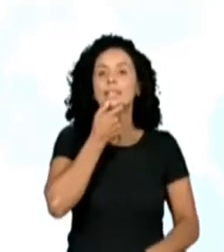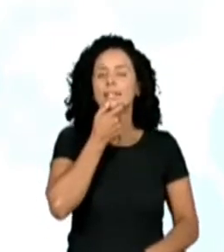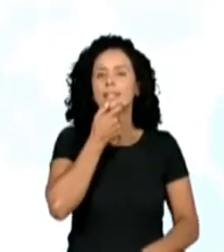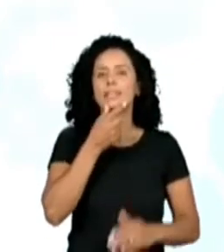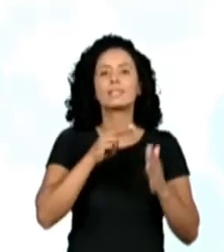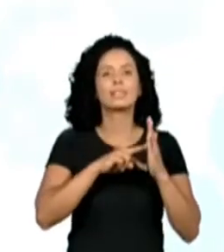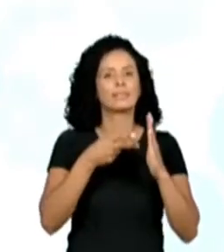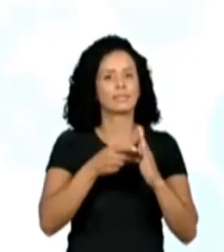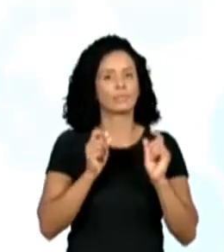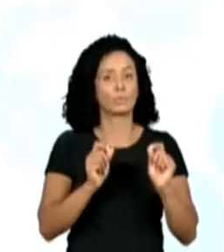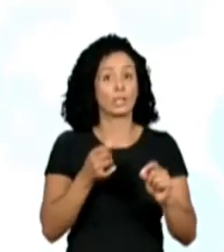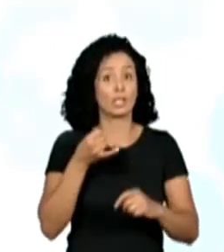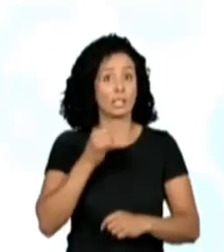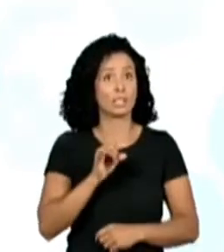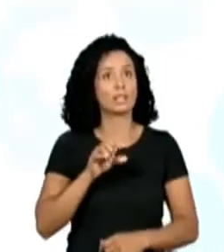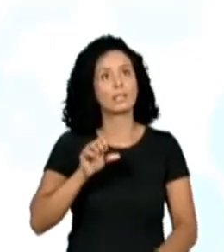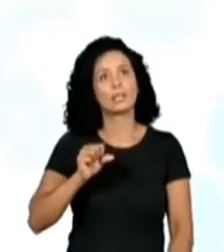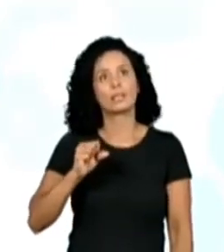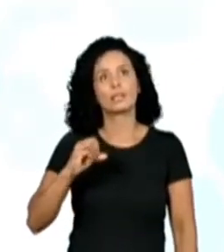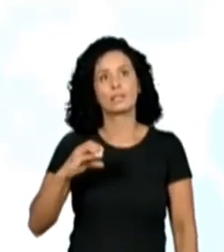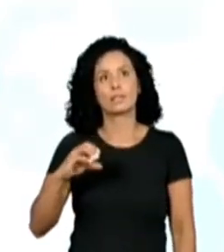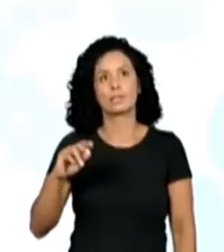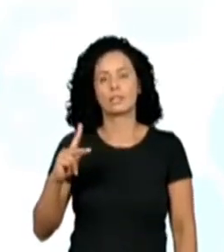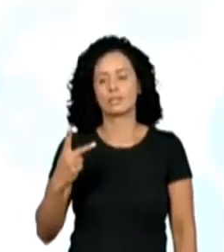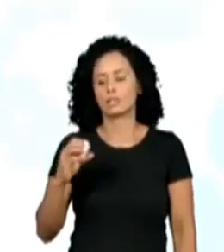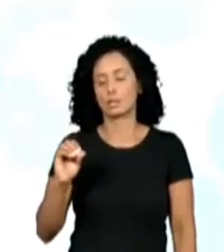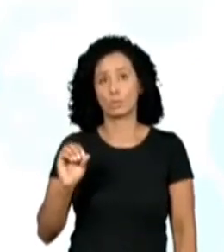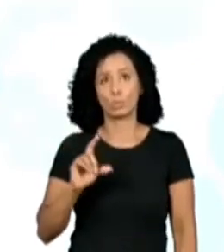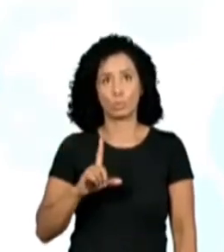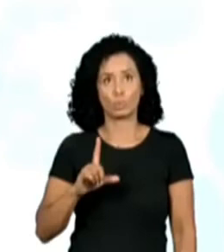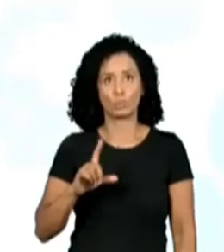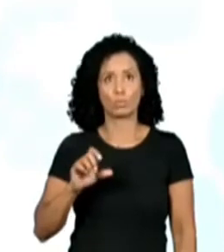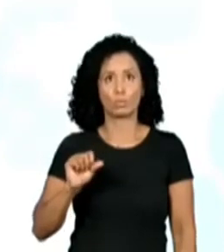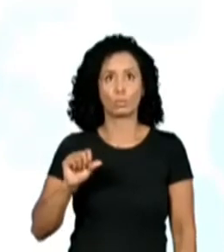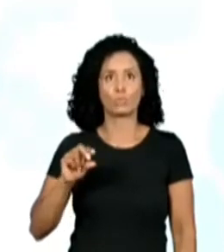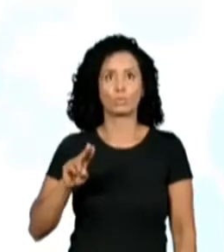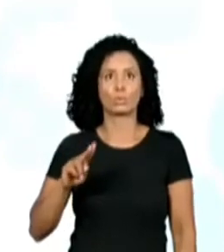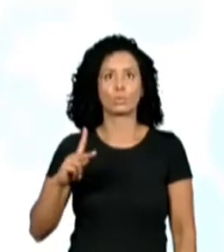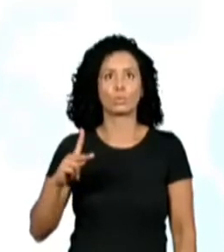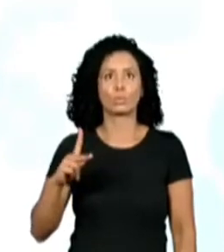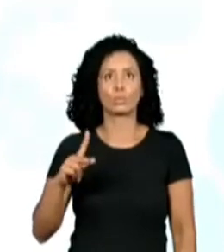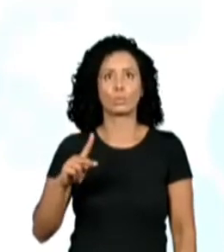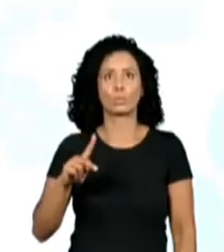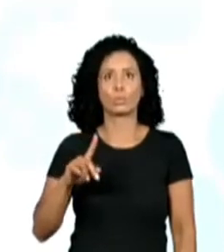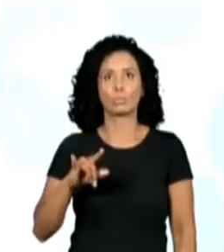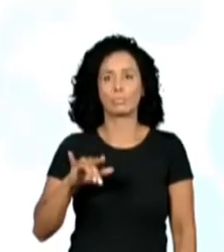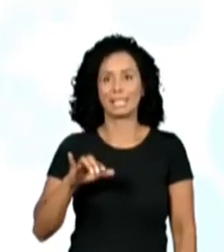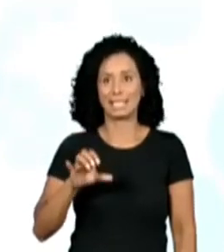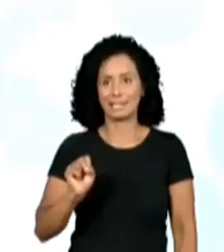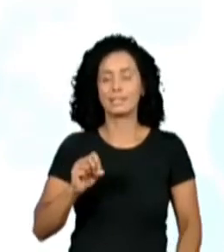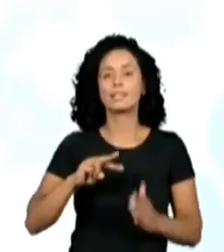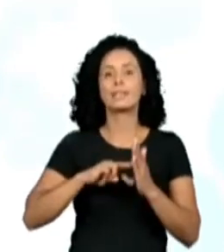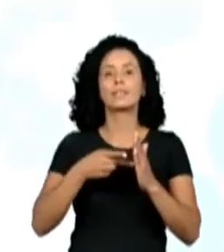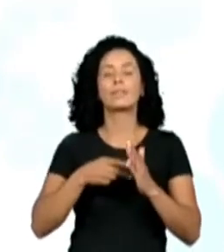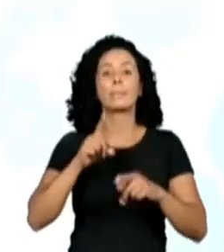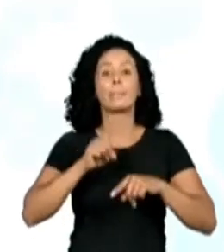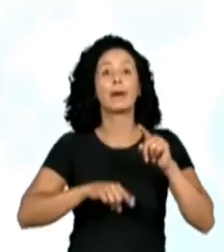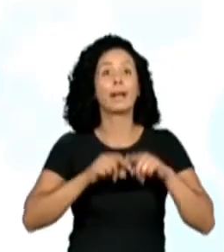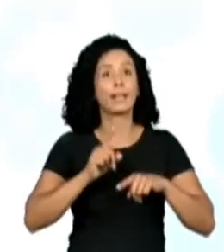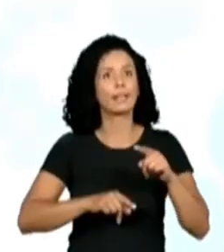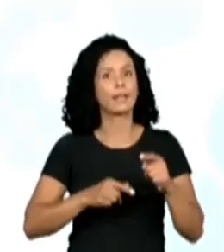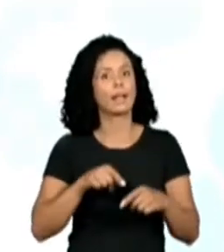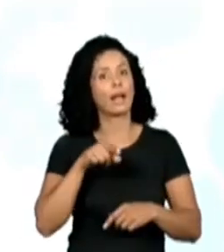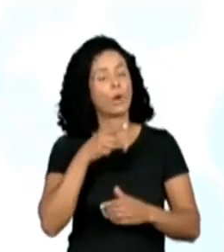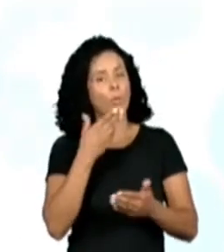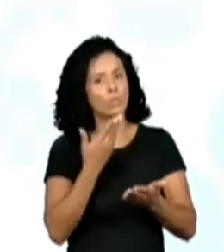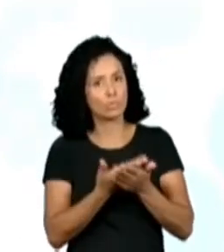a gente fala aí de school supplies, vamos dar uma olhada aqui no nosso marca-texto. School supplies são aí os materiais escolares. Tudo aquilo